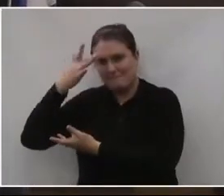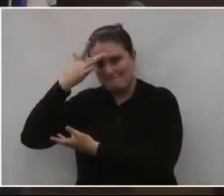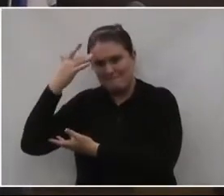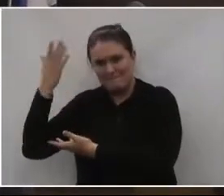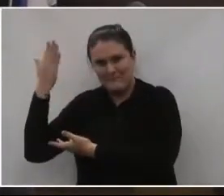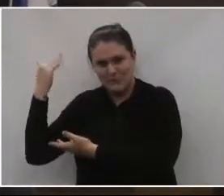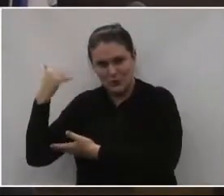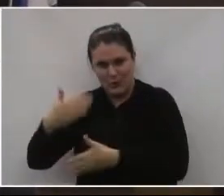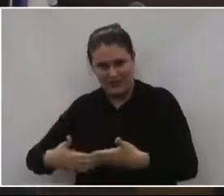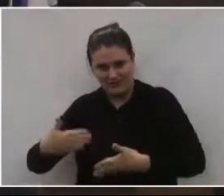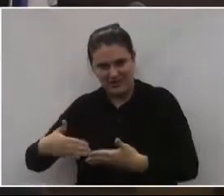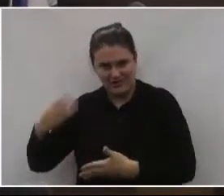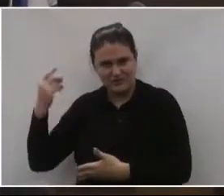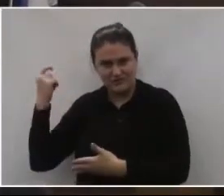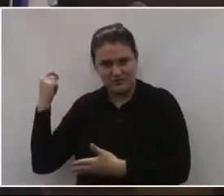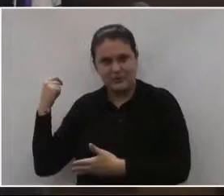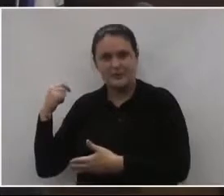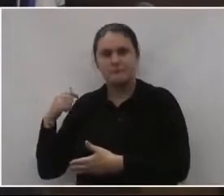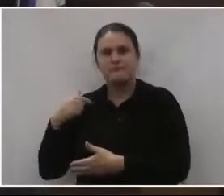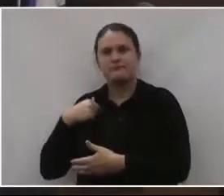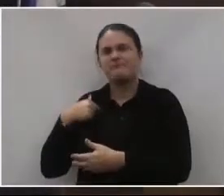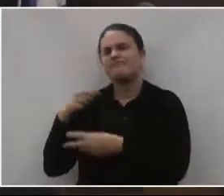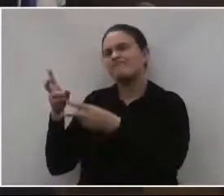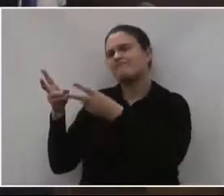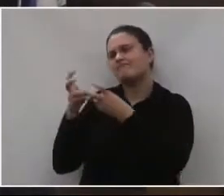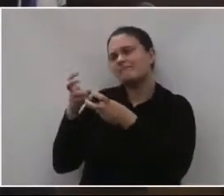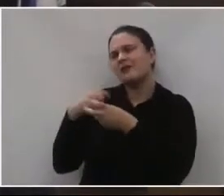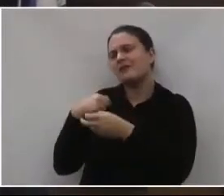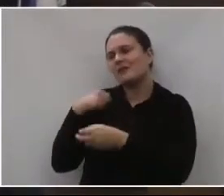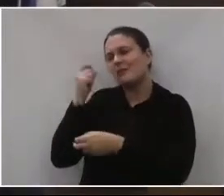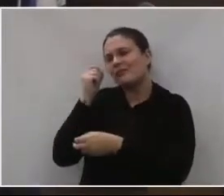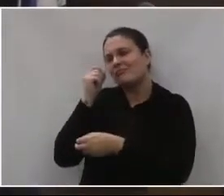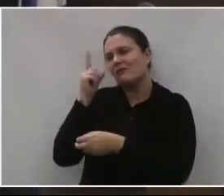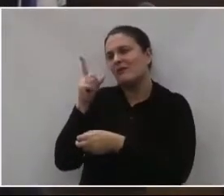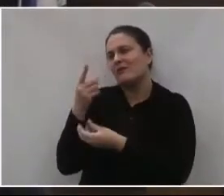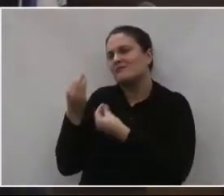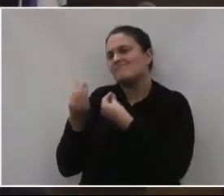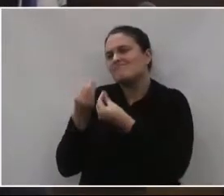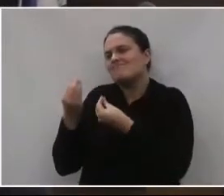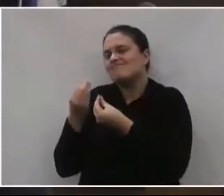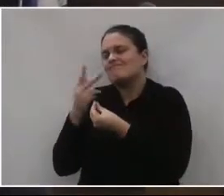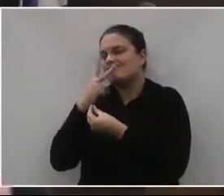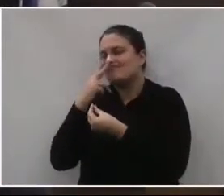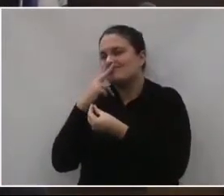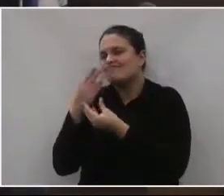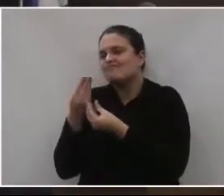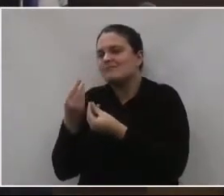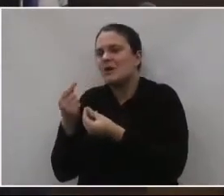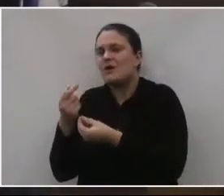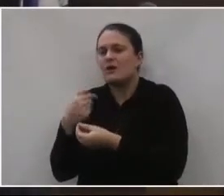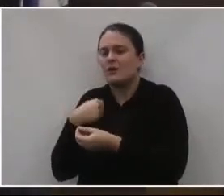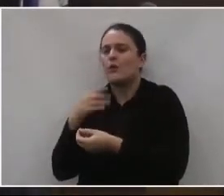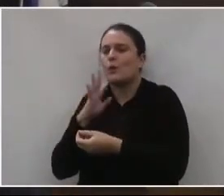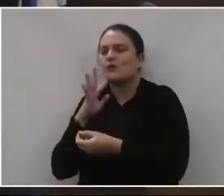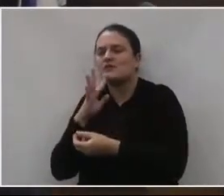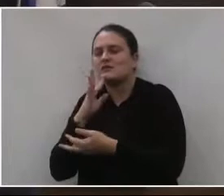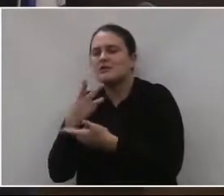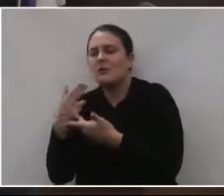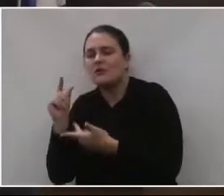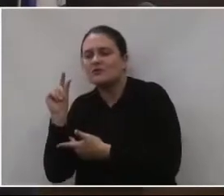remanescentes, e eu jogava uma sementinha, até porque pouca coisa eu sabia.